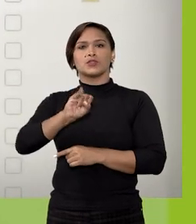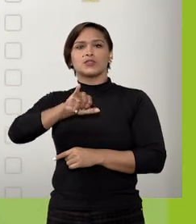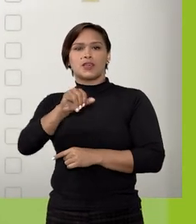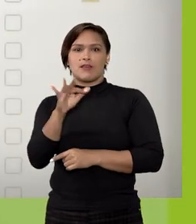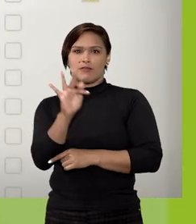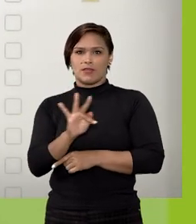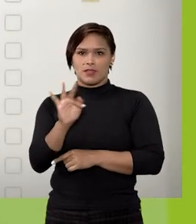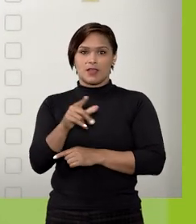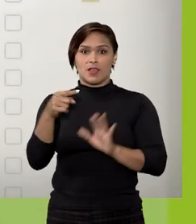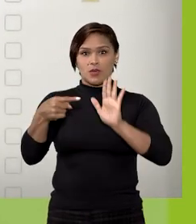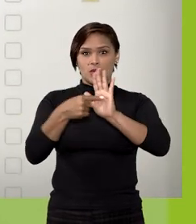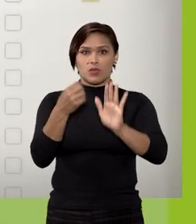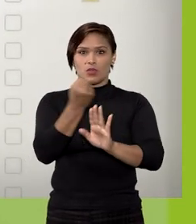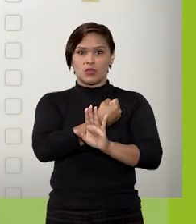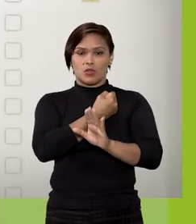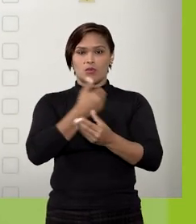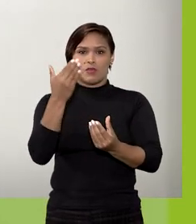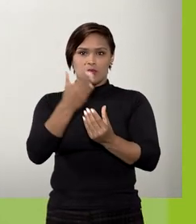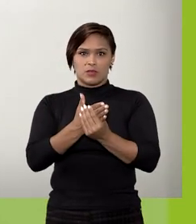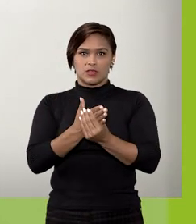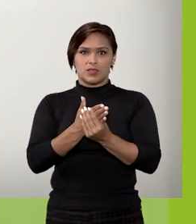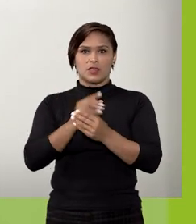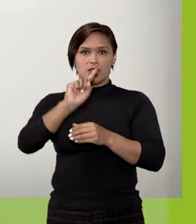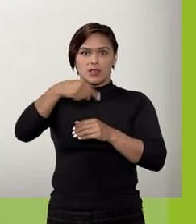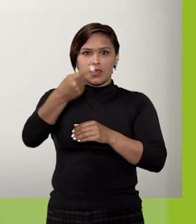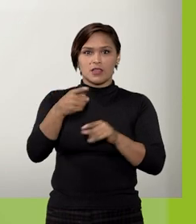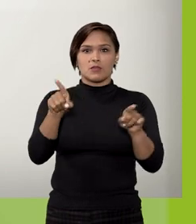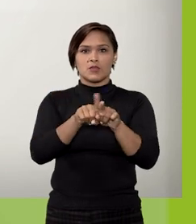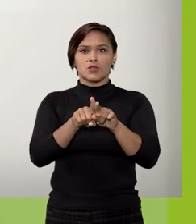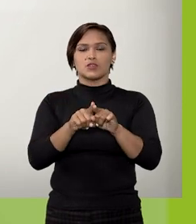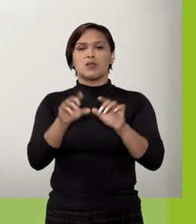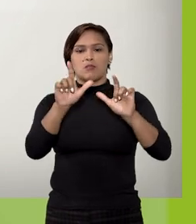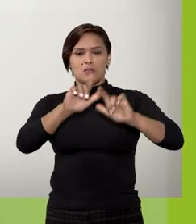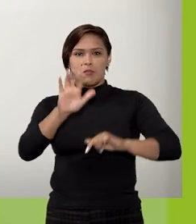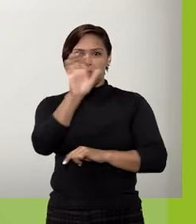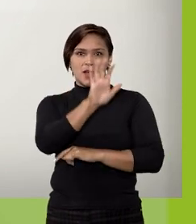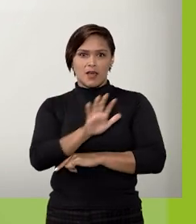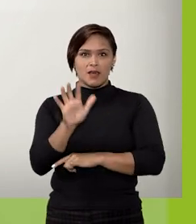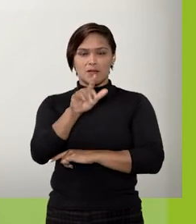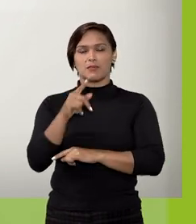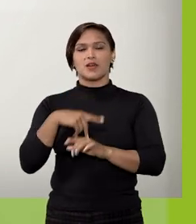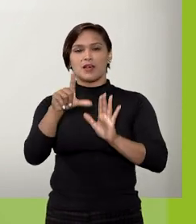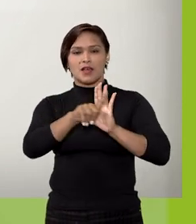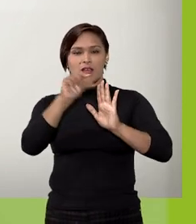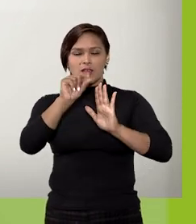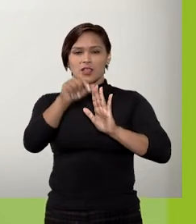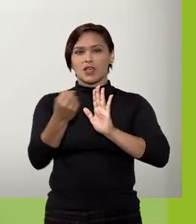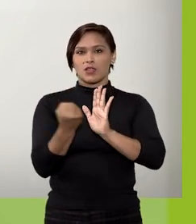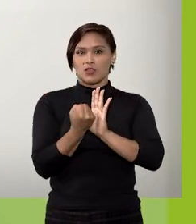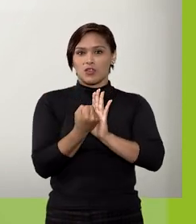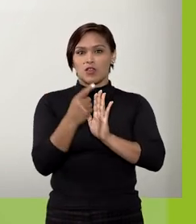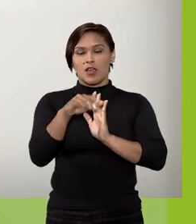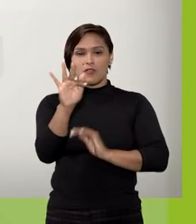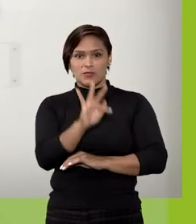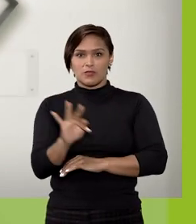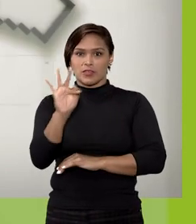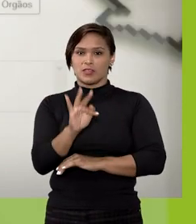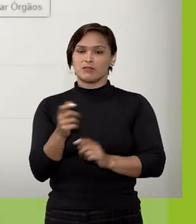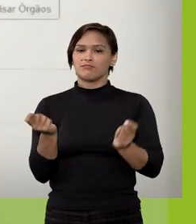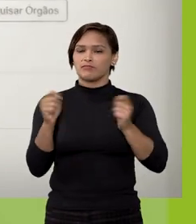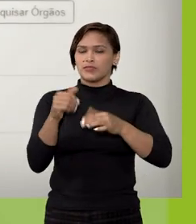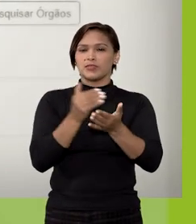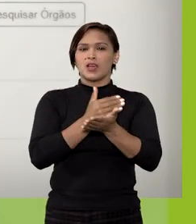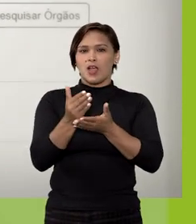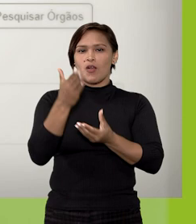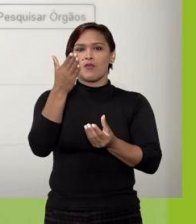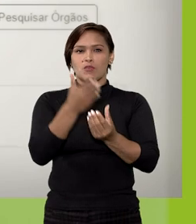Federação, clique no número do processo e em seguida sobre este mapa. Ao clicar no ícone do SEI Federação, você